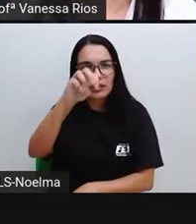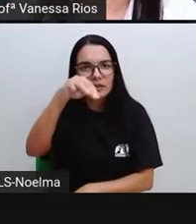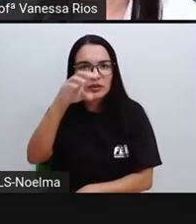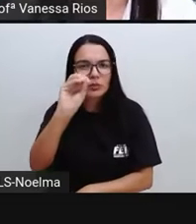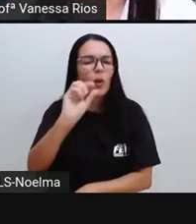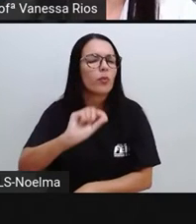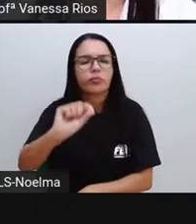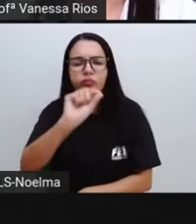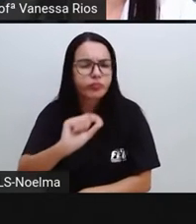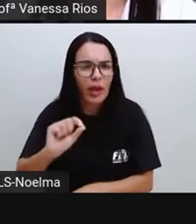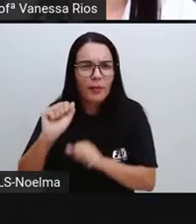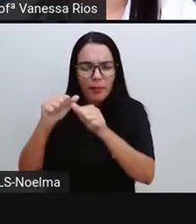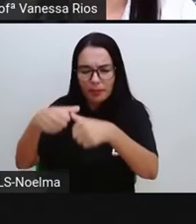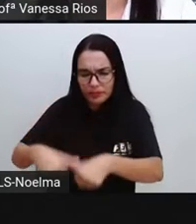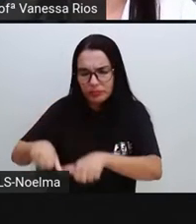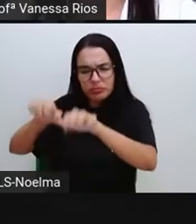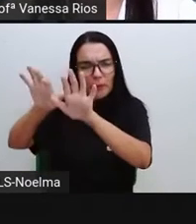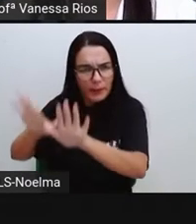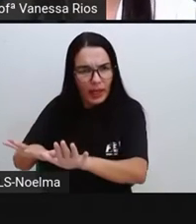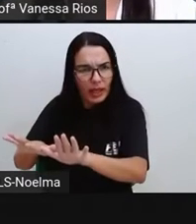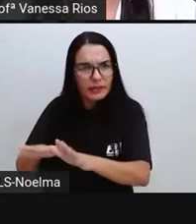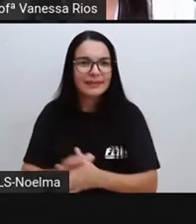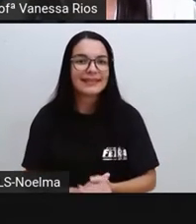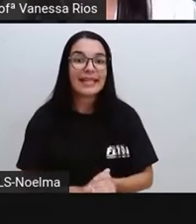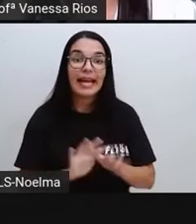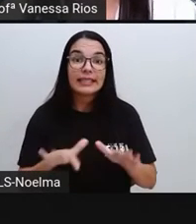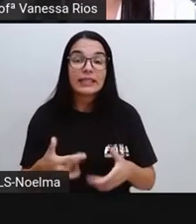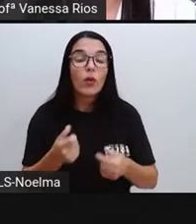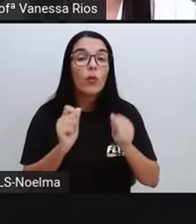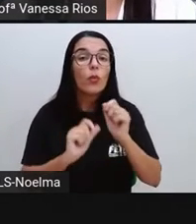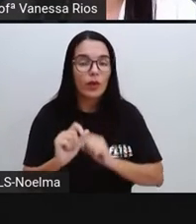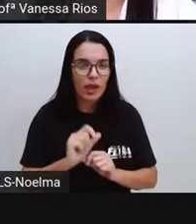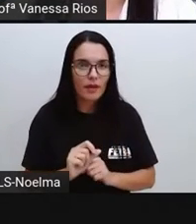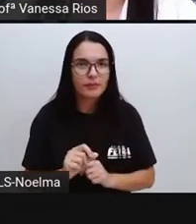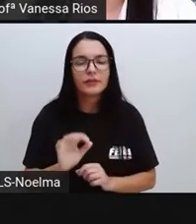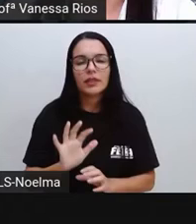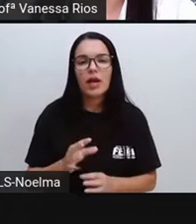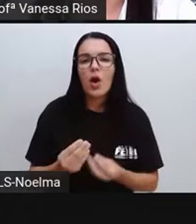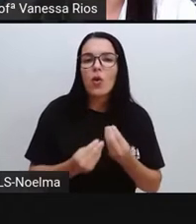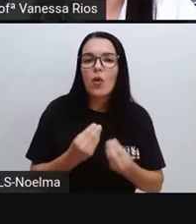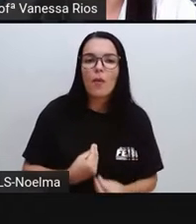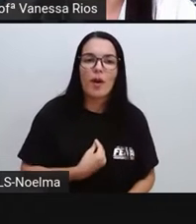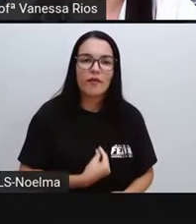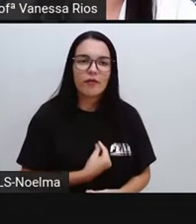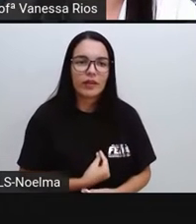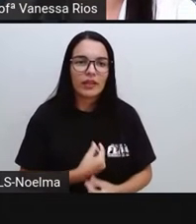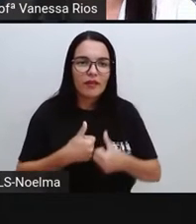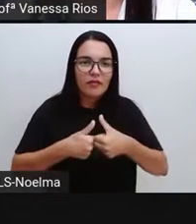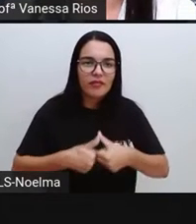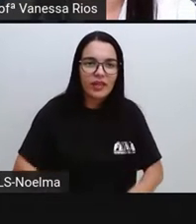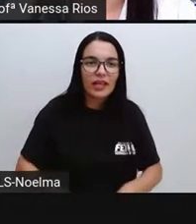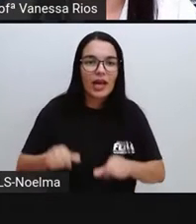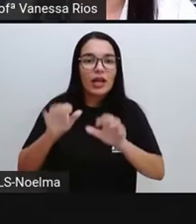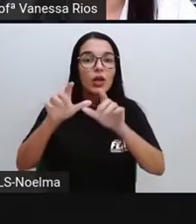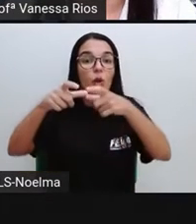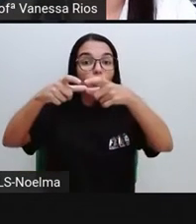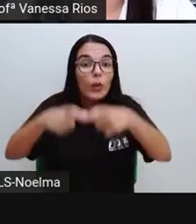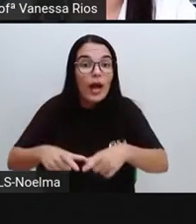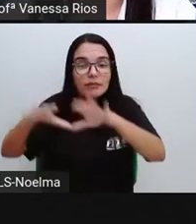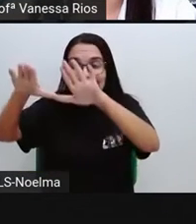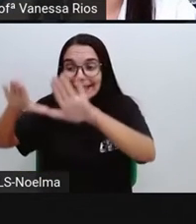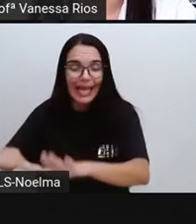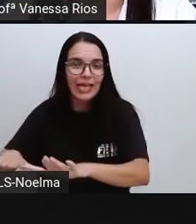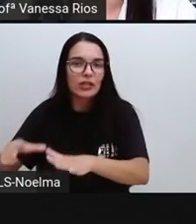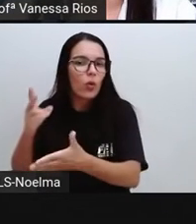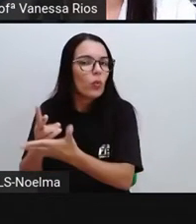vida que se caracteriza pela permanência em um lugar mais ou menos definido como estado de habitat.